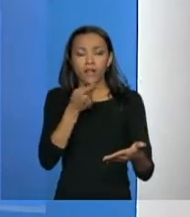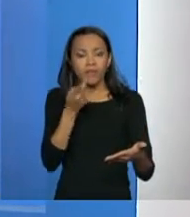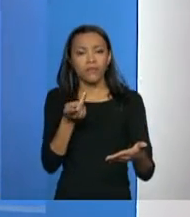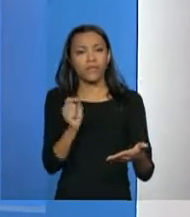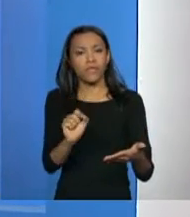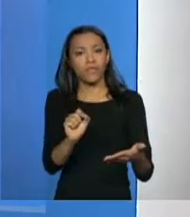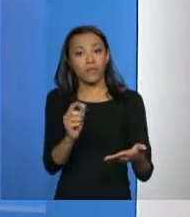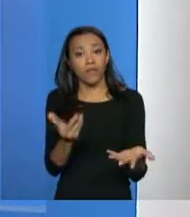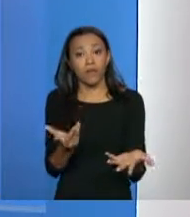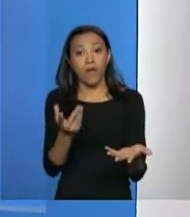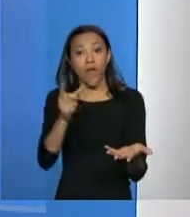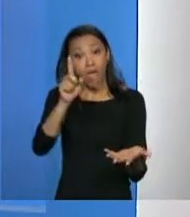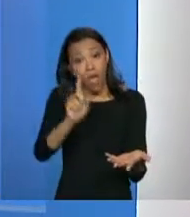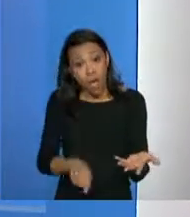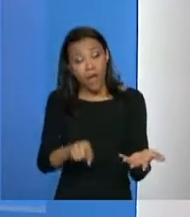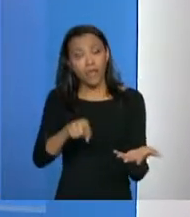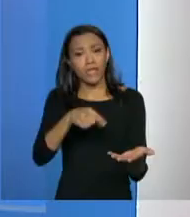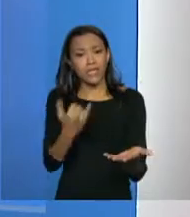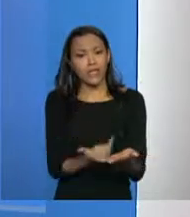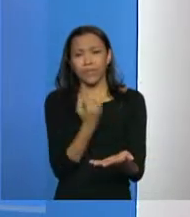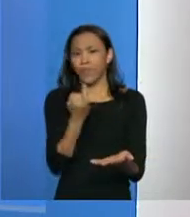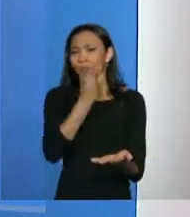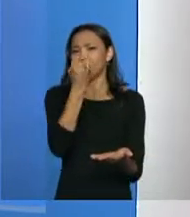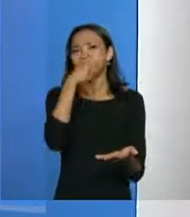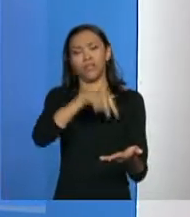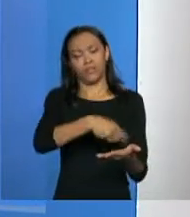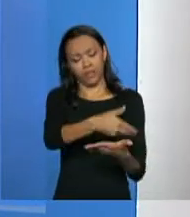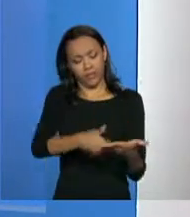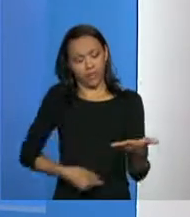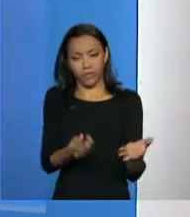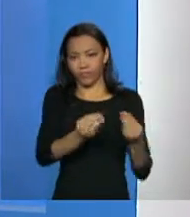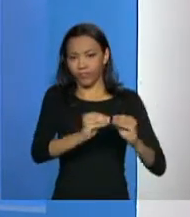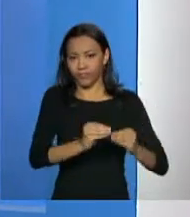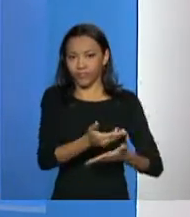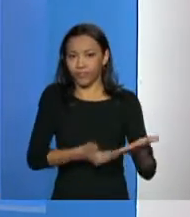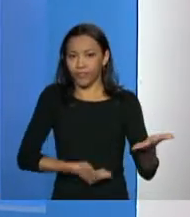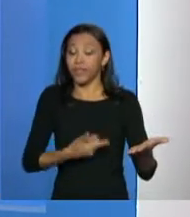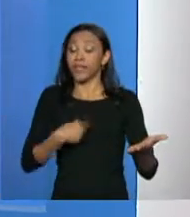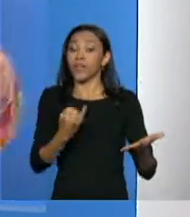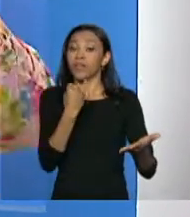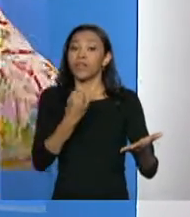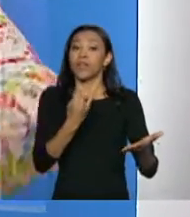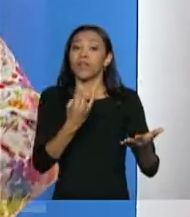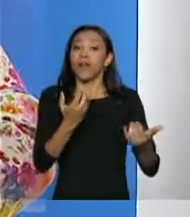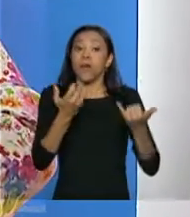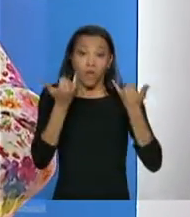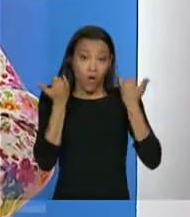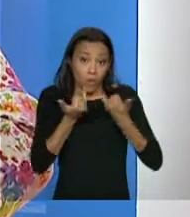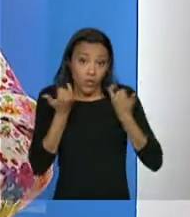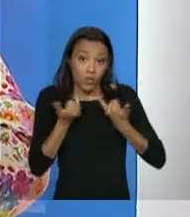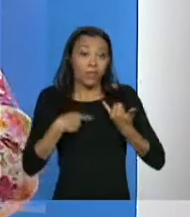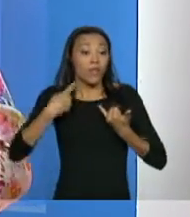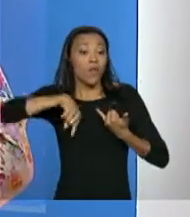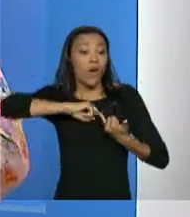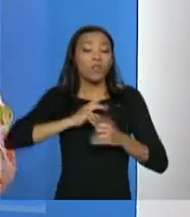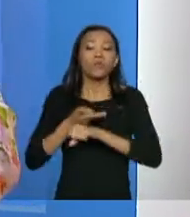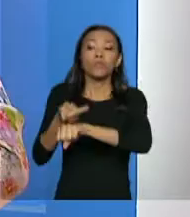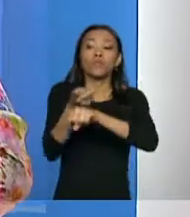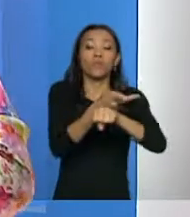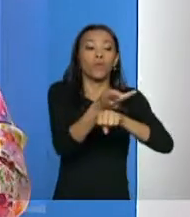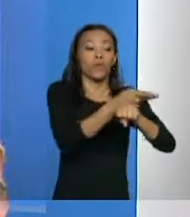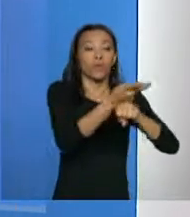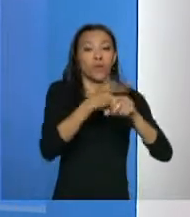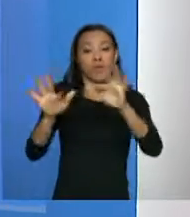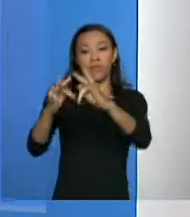momento. Então, essa é uma fonte para a gente de informação para fazer uma buscativa. para atrás dessas famílias e colocar para dentro do Cadastro Único. Porque o